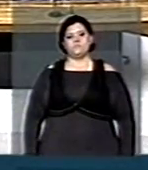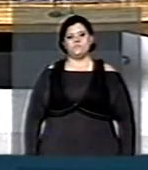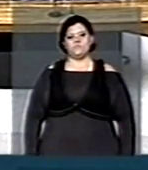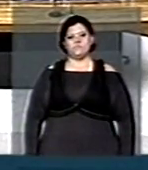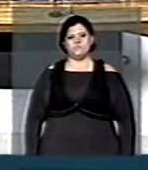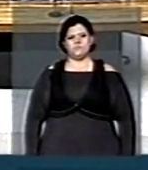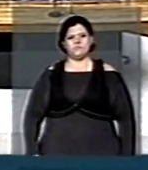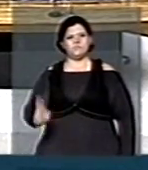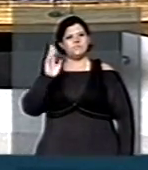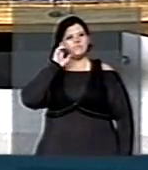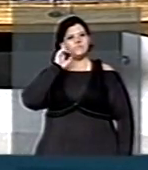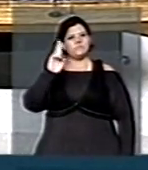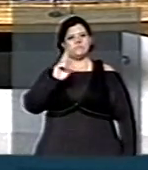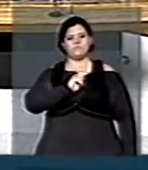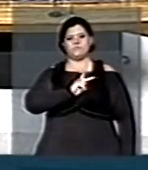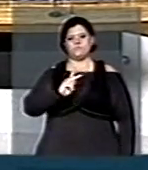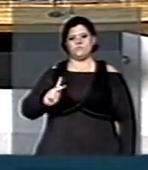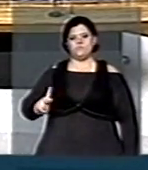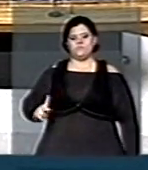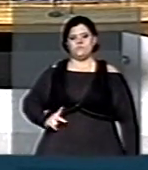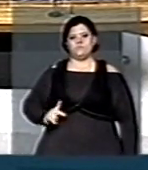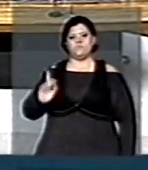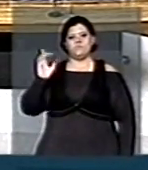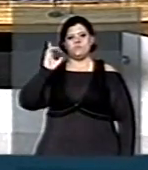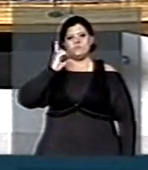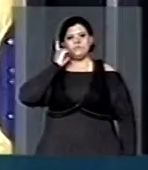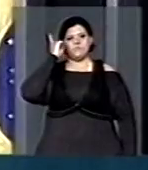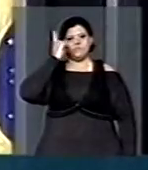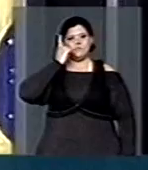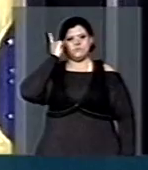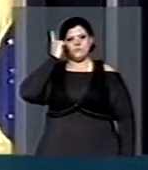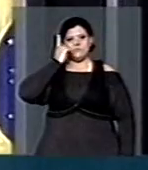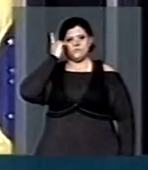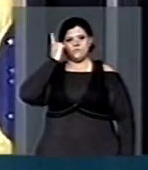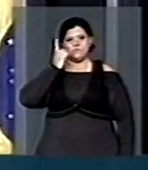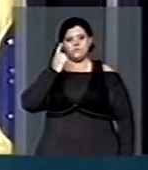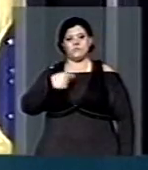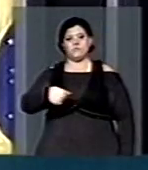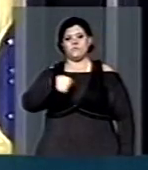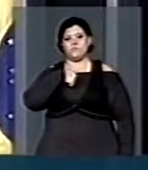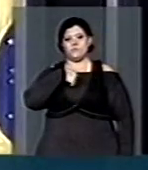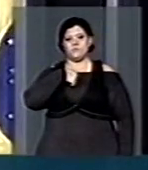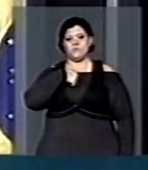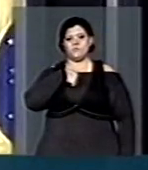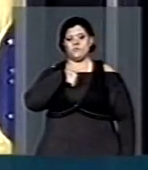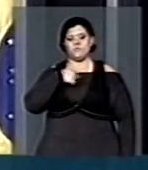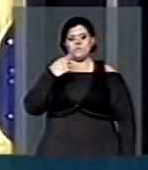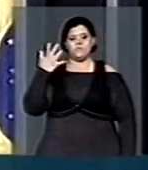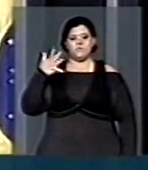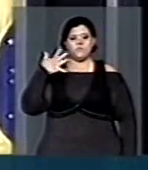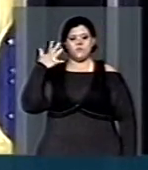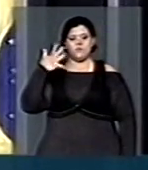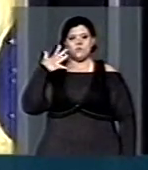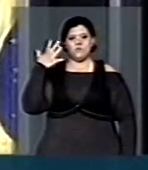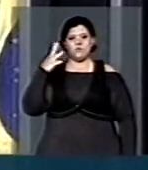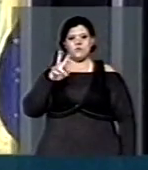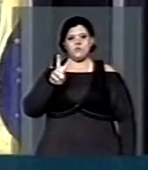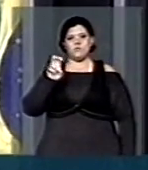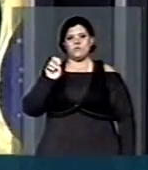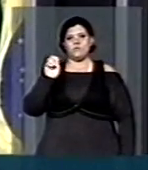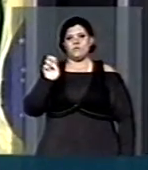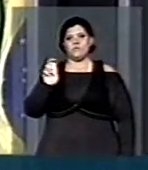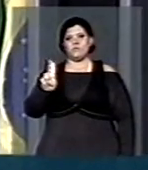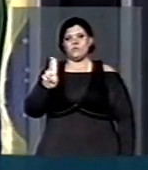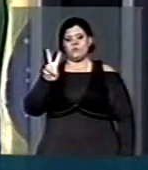Senhor Presidente, senhoras e senhores deputados, eu subo nesta manhã de quinta-feira à tribuna,